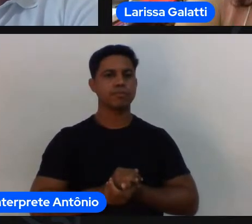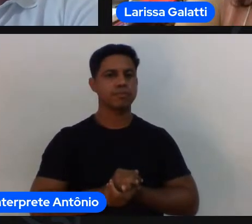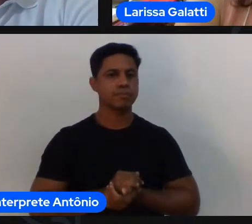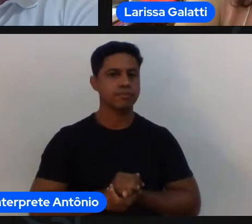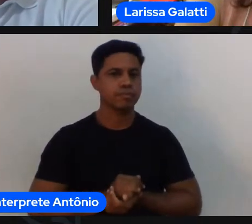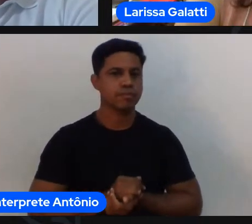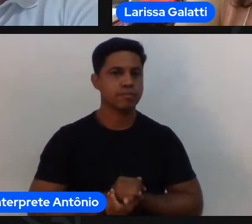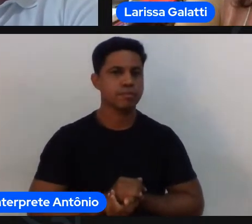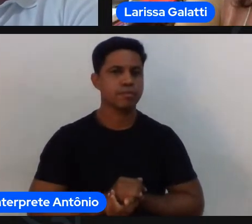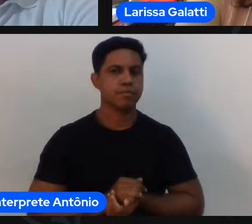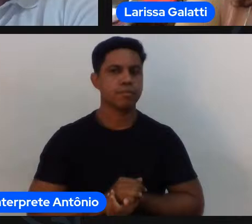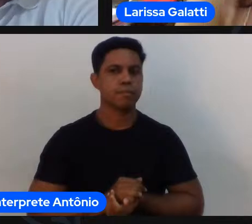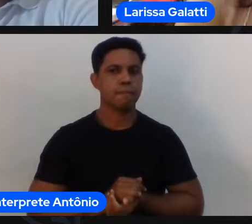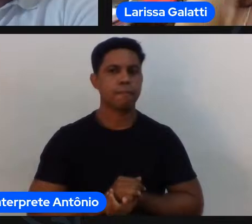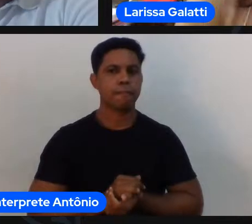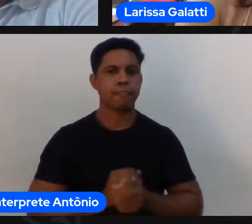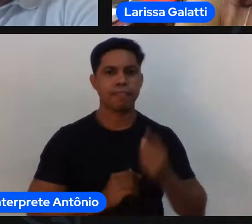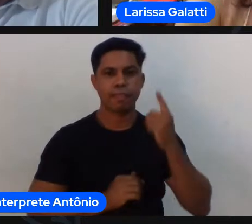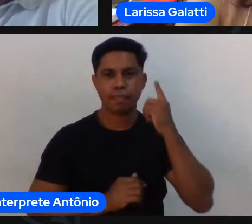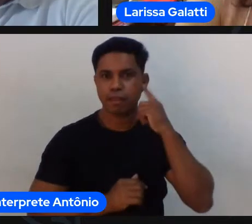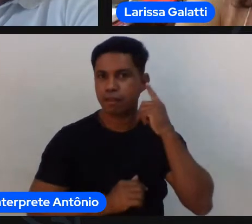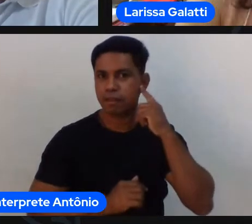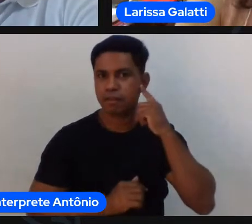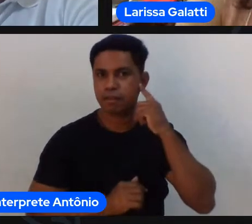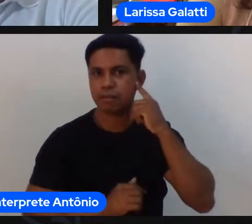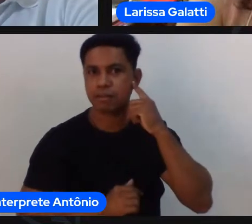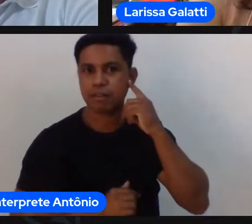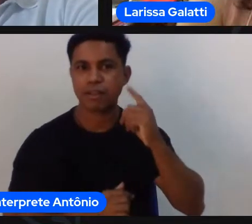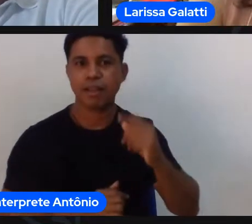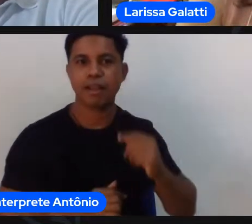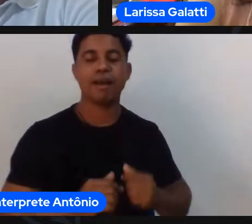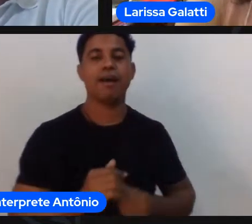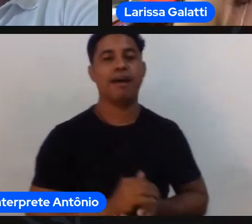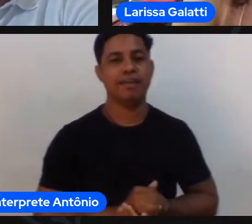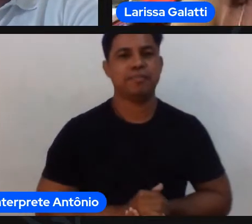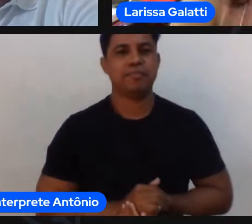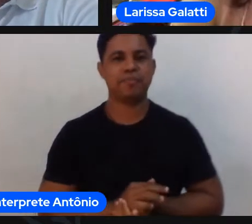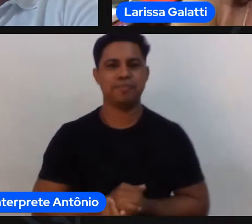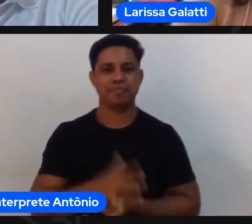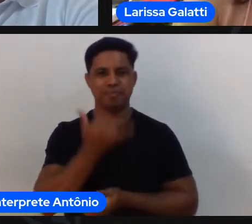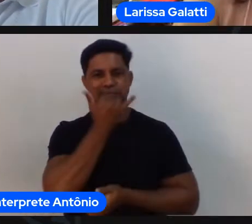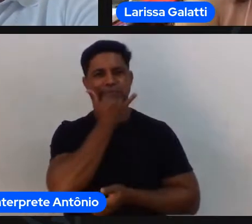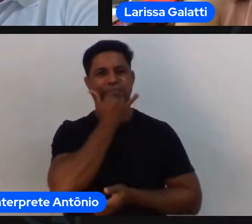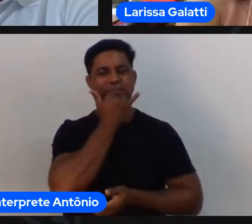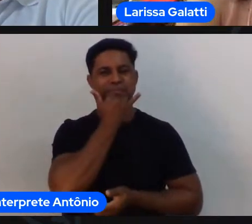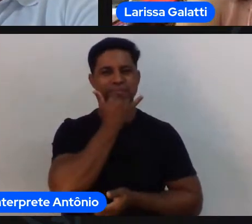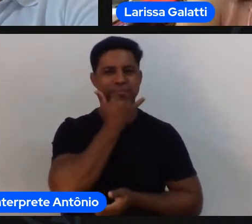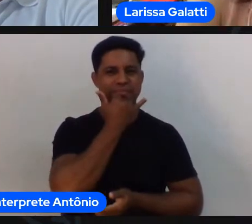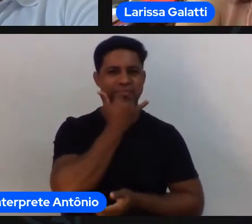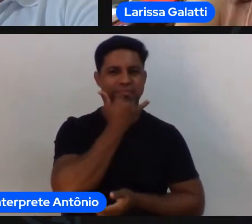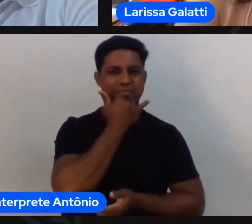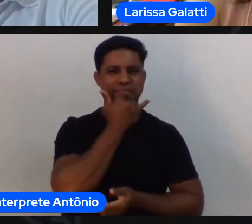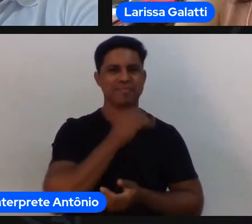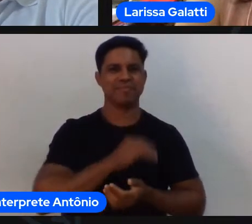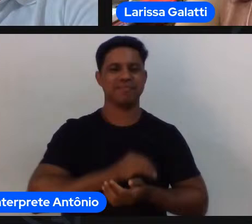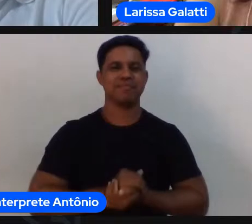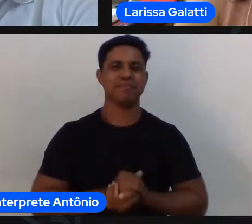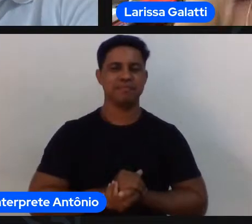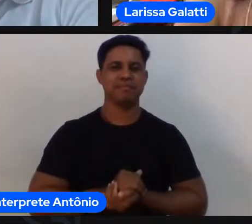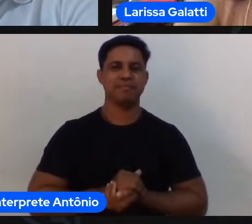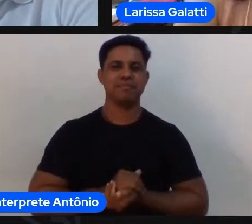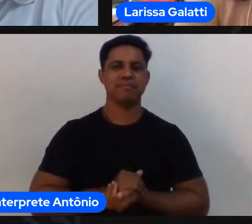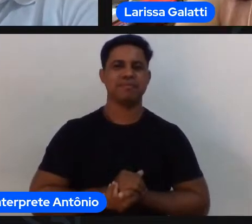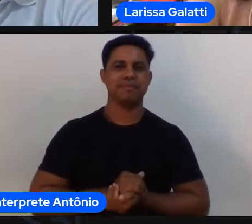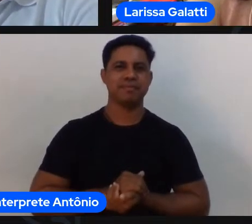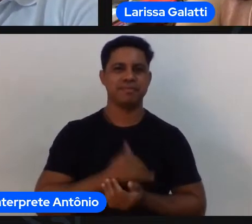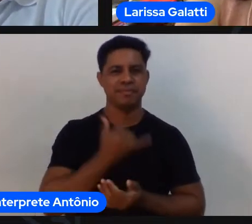gente eu tô aqui ou eu caí eu que desculpa imagina eu que viajei aqui tá